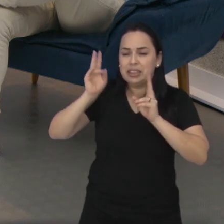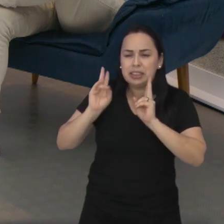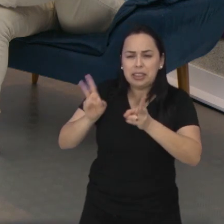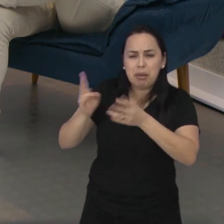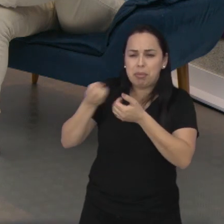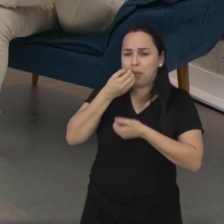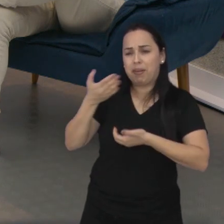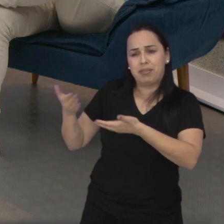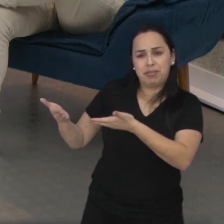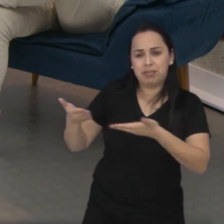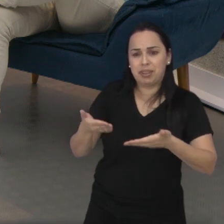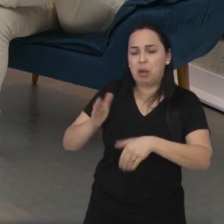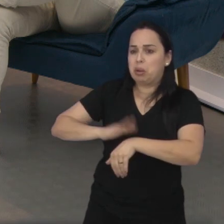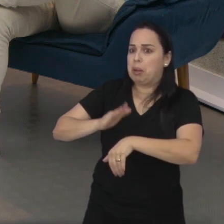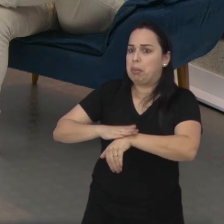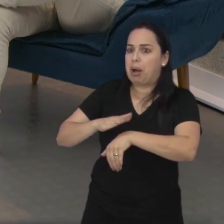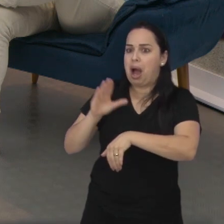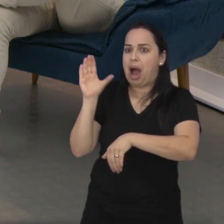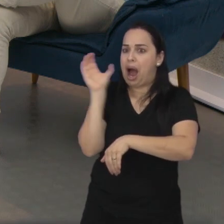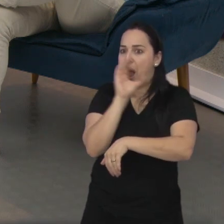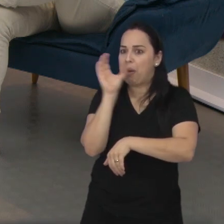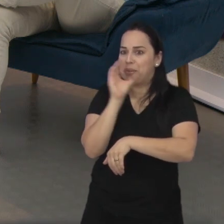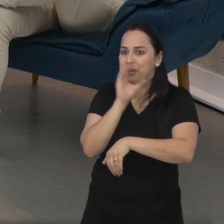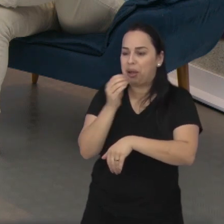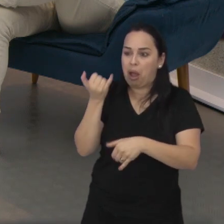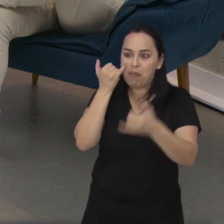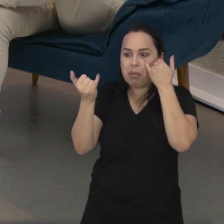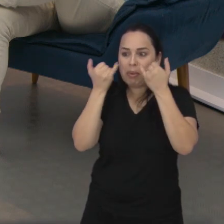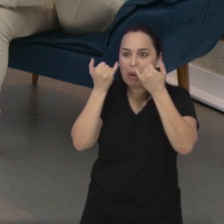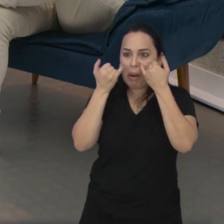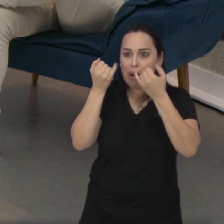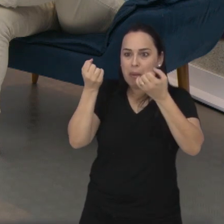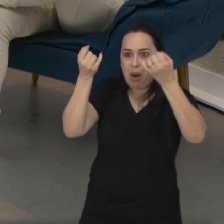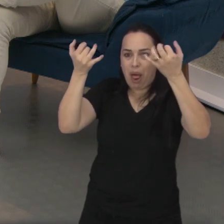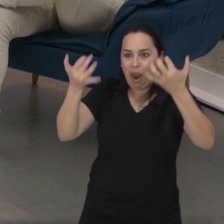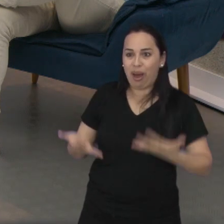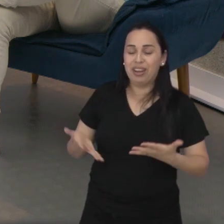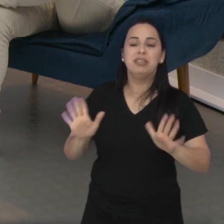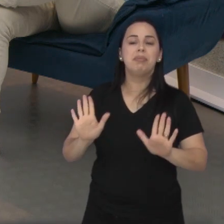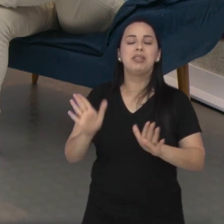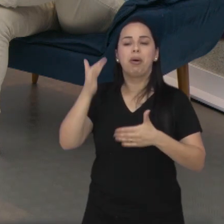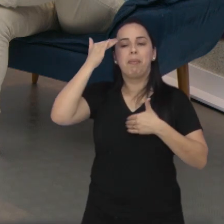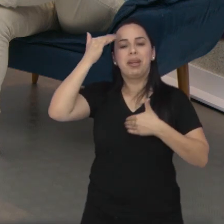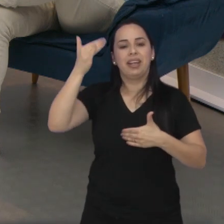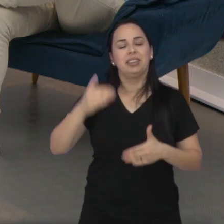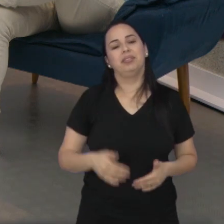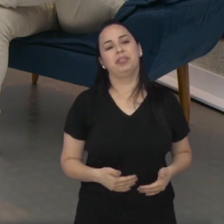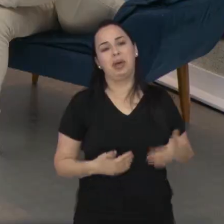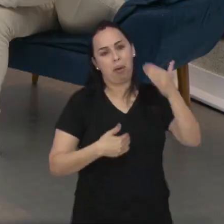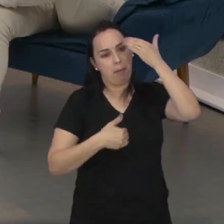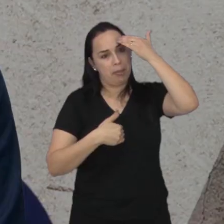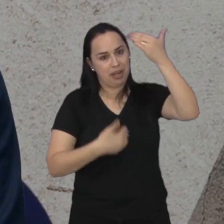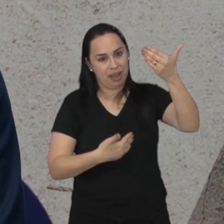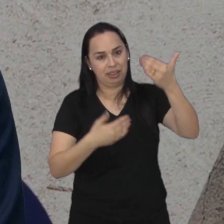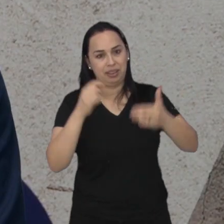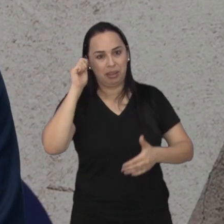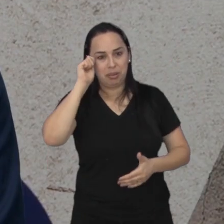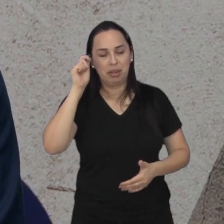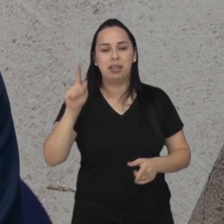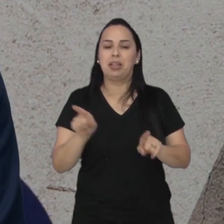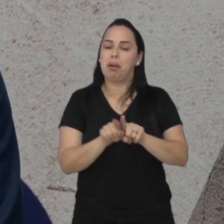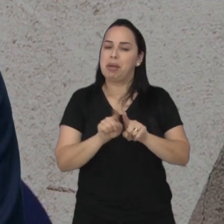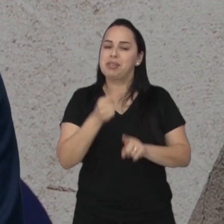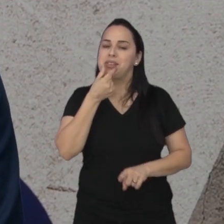sempre muito bem-vindo. O tempo passou tão rápido, né? As informações foram tantas. Muito obrigada mesmo. Muito obrigado, Adriane.